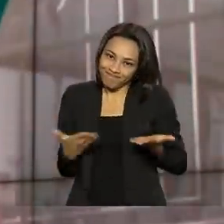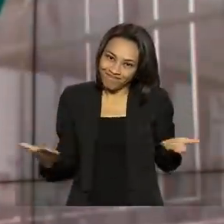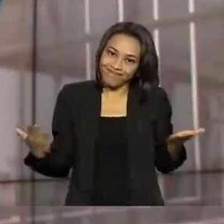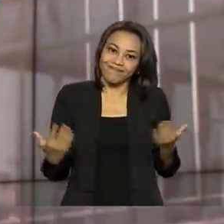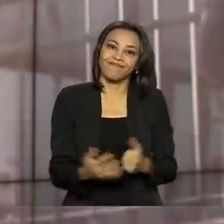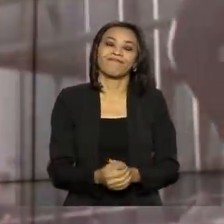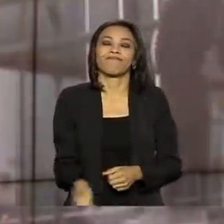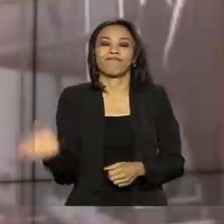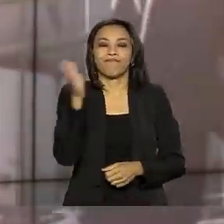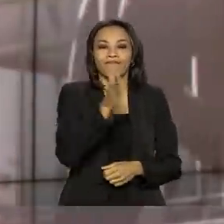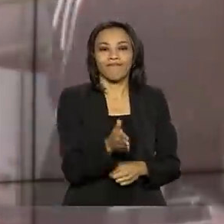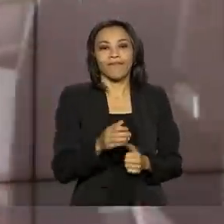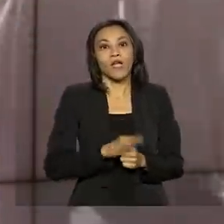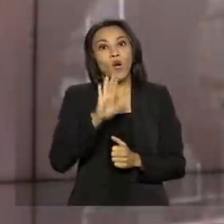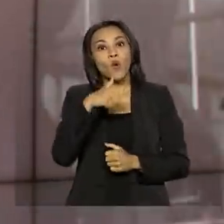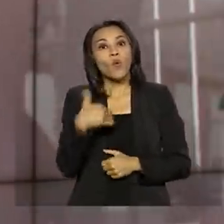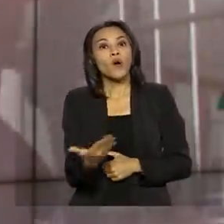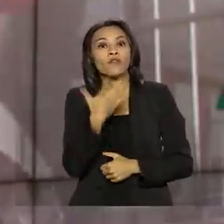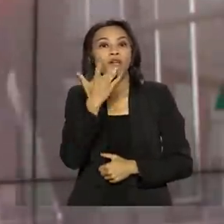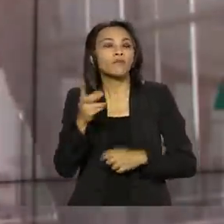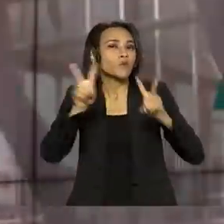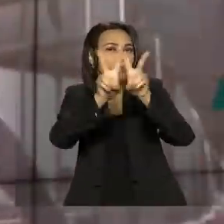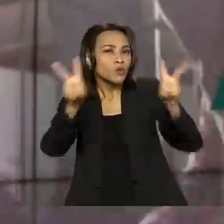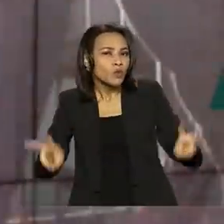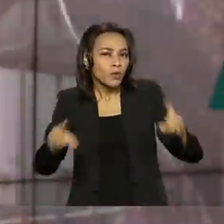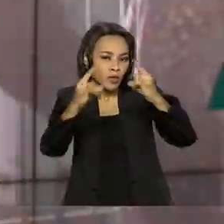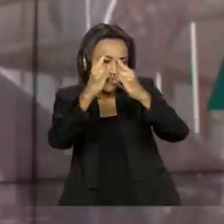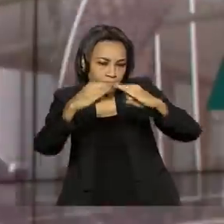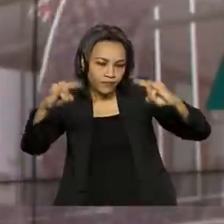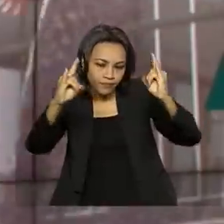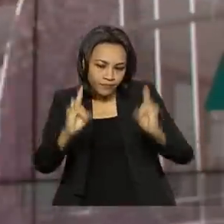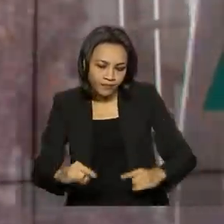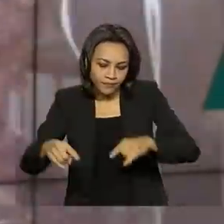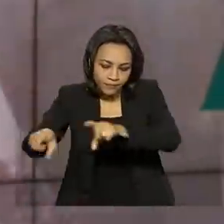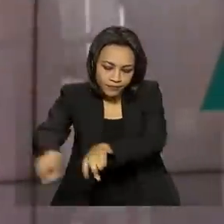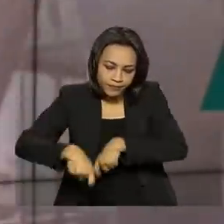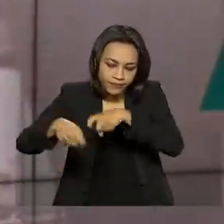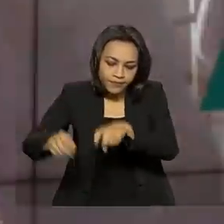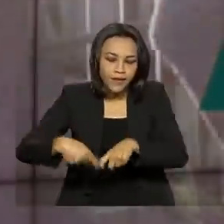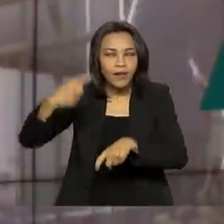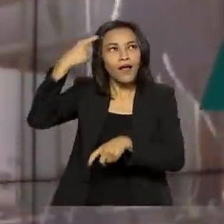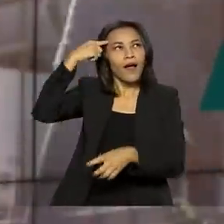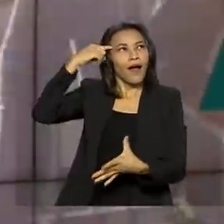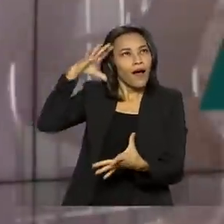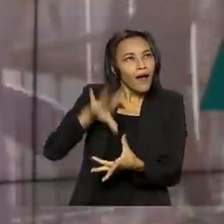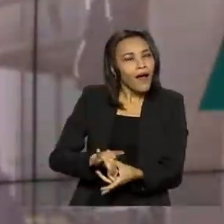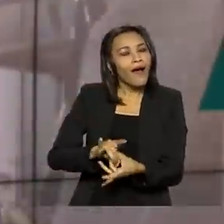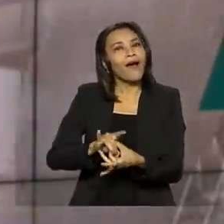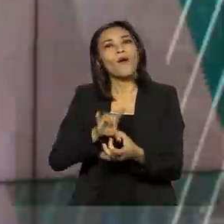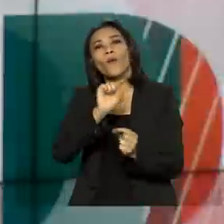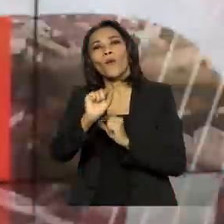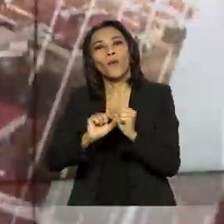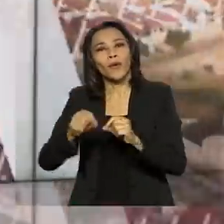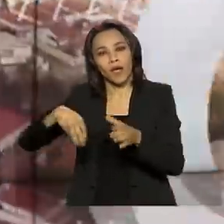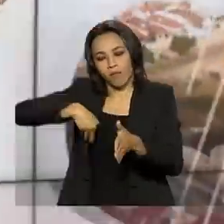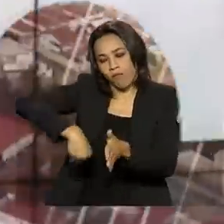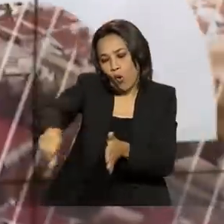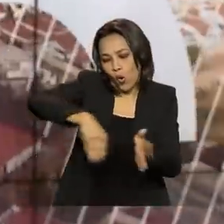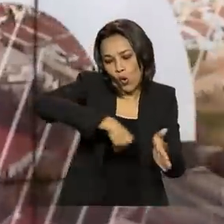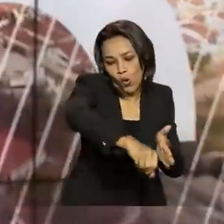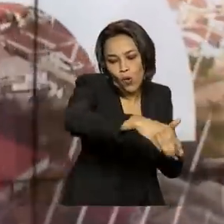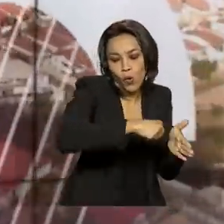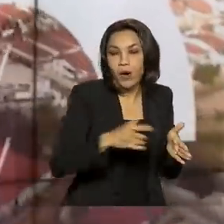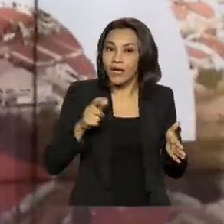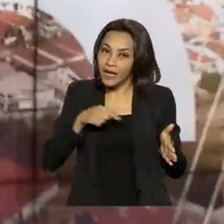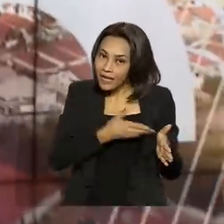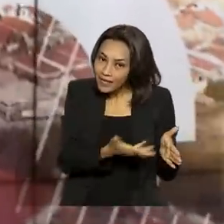Quando falamos em assentamentos da reforma agrária, logo pensamos em produção agrícola. Mas alguns desses locais são ótimas